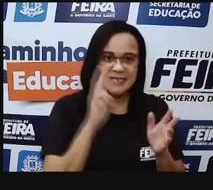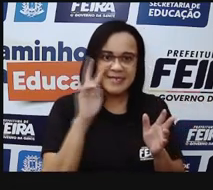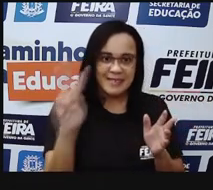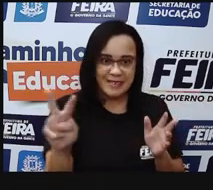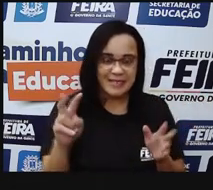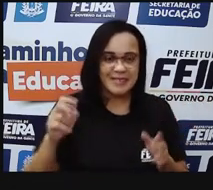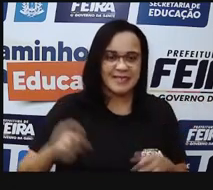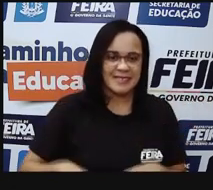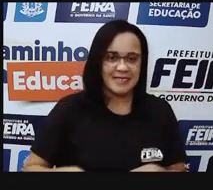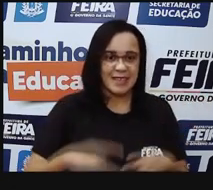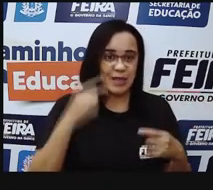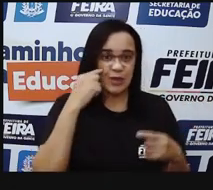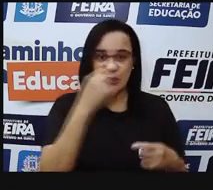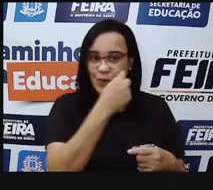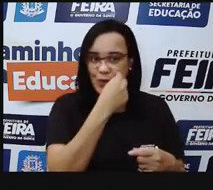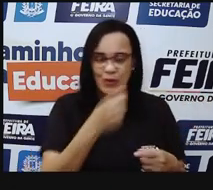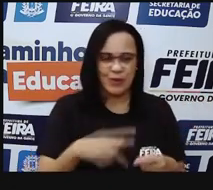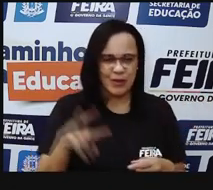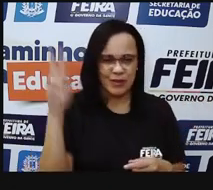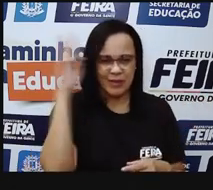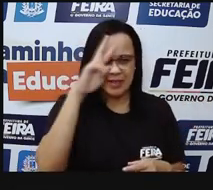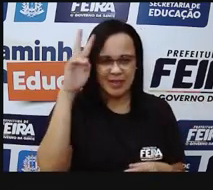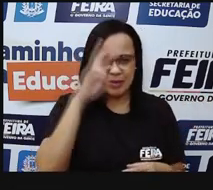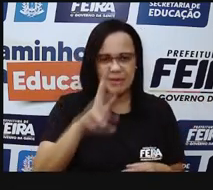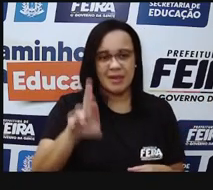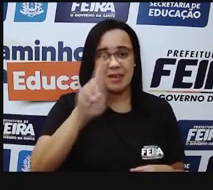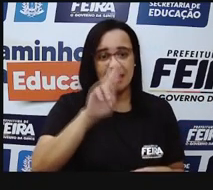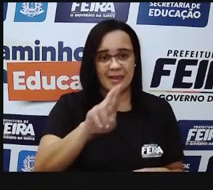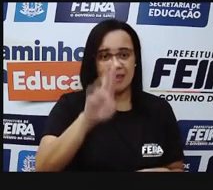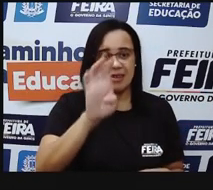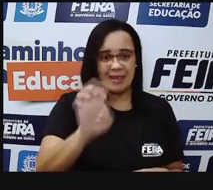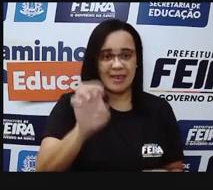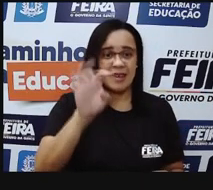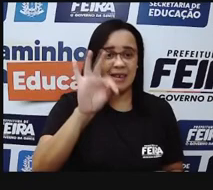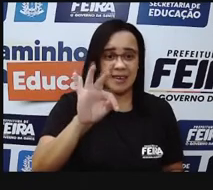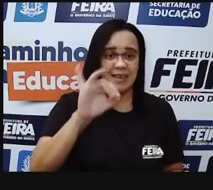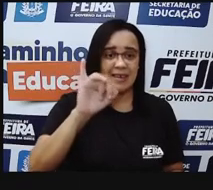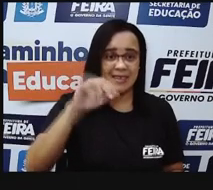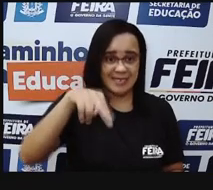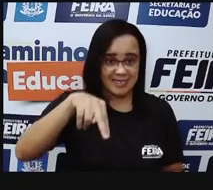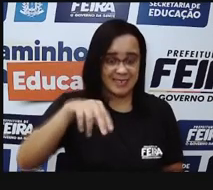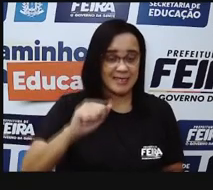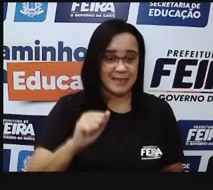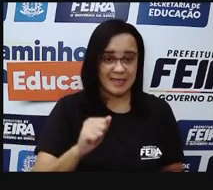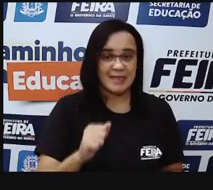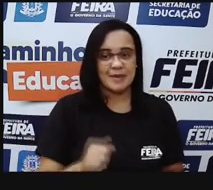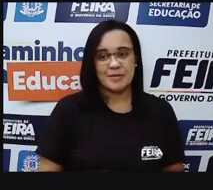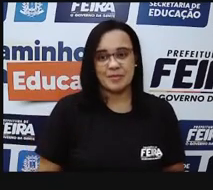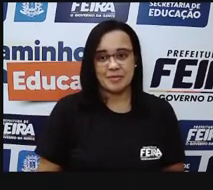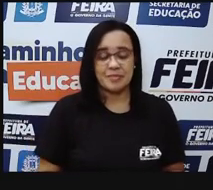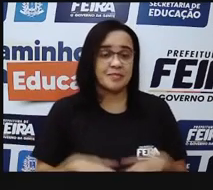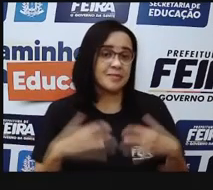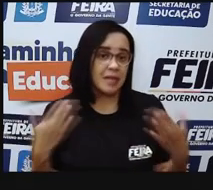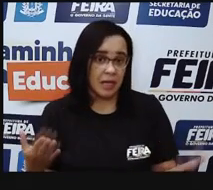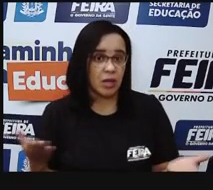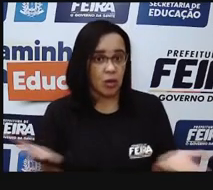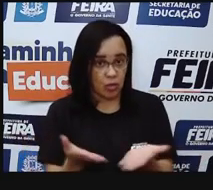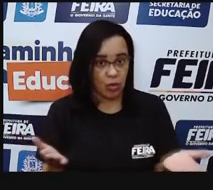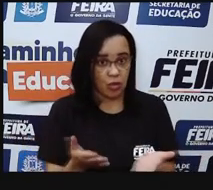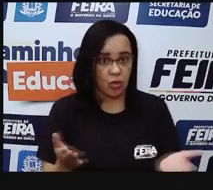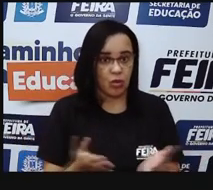olho é a retina. Interessante, né? Que legal. E aí, a gente vai para o nosso